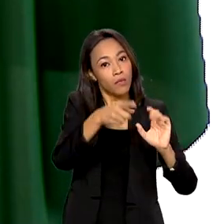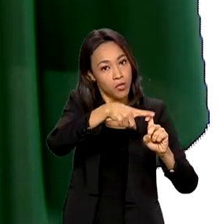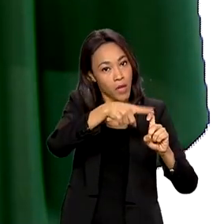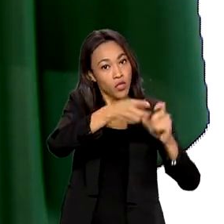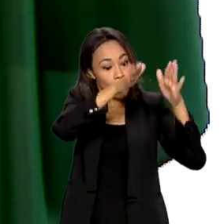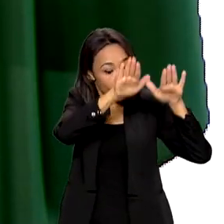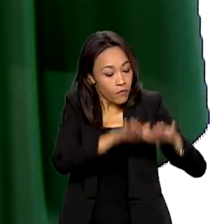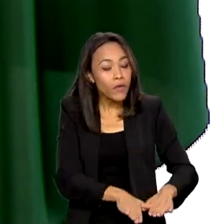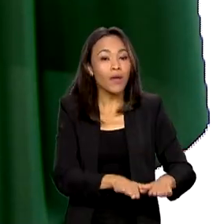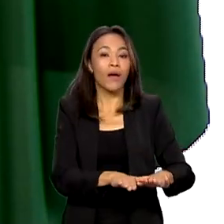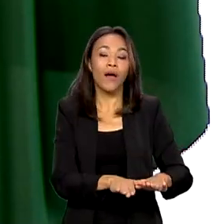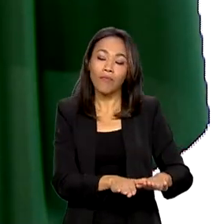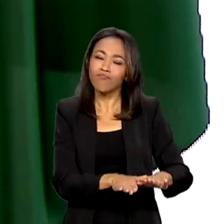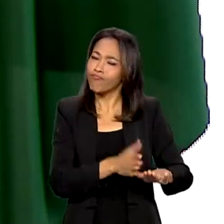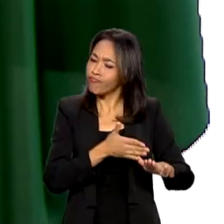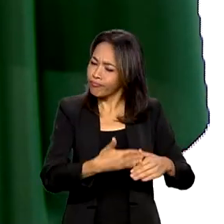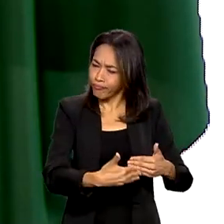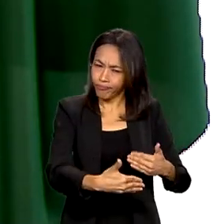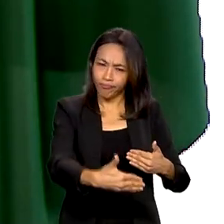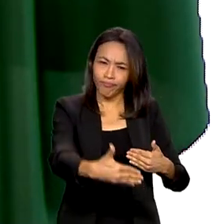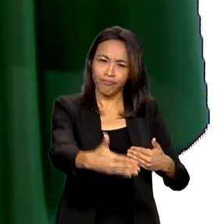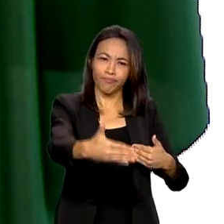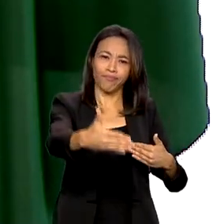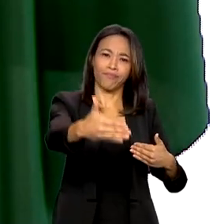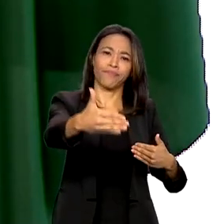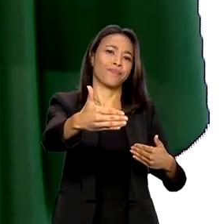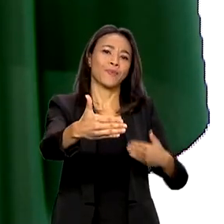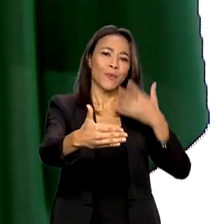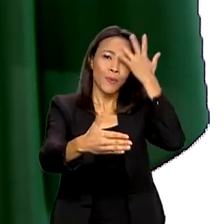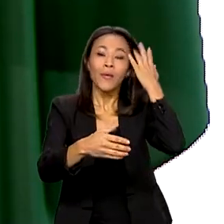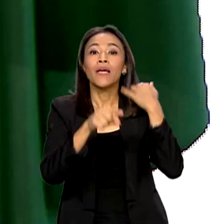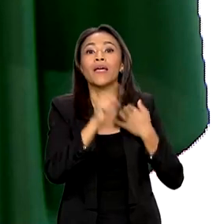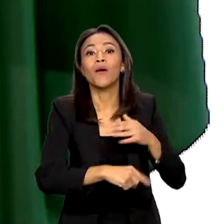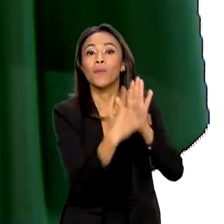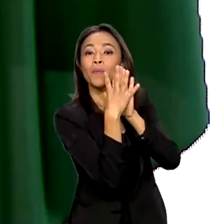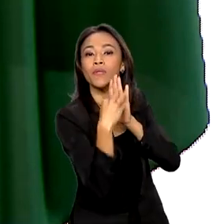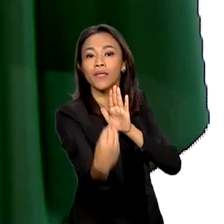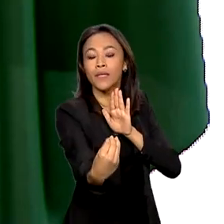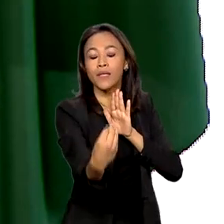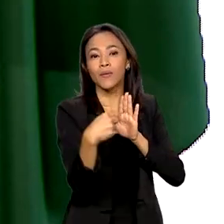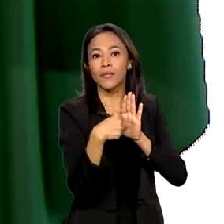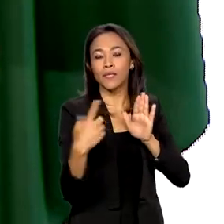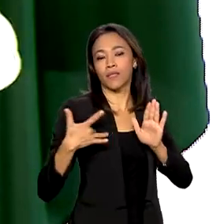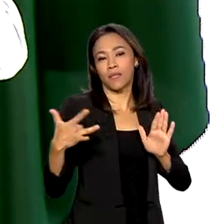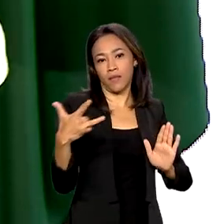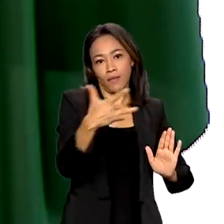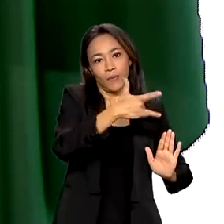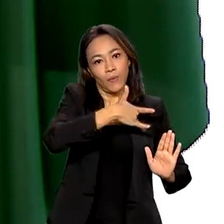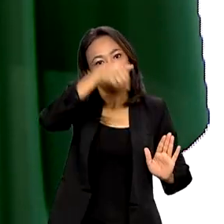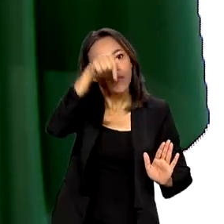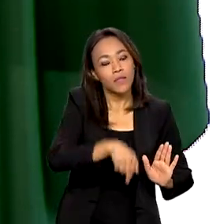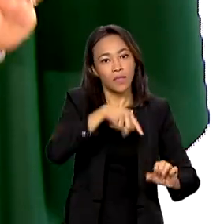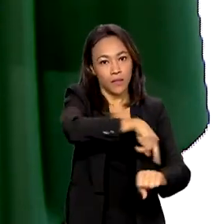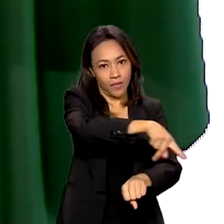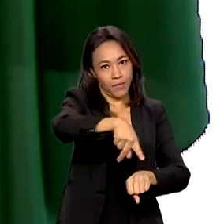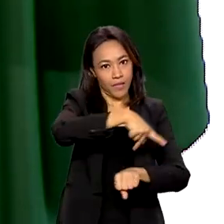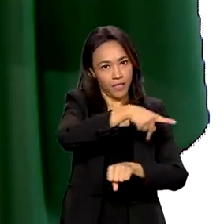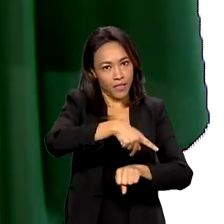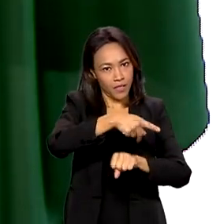definitivamente e se transformar num padrão de saúde deste país